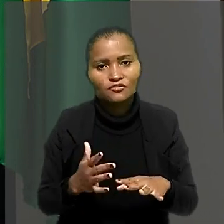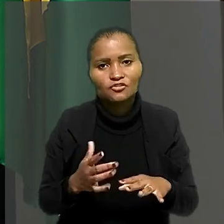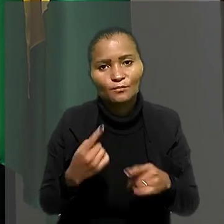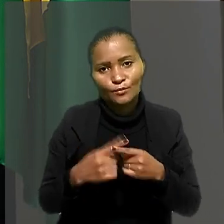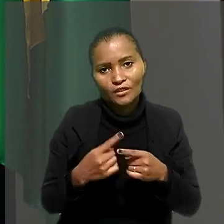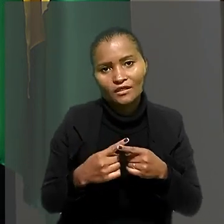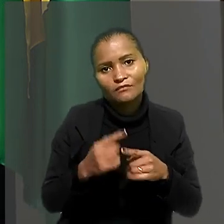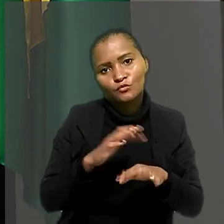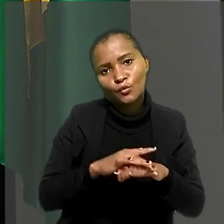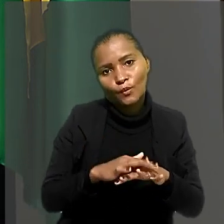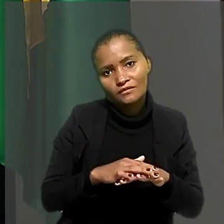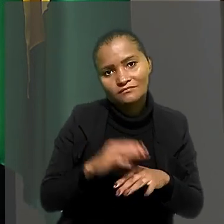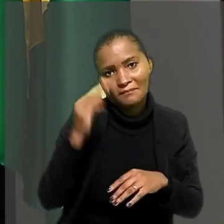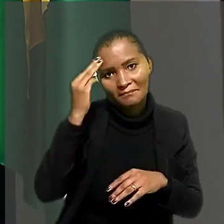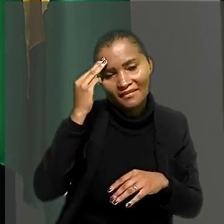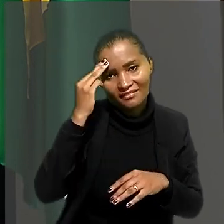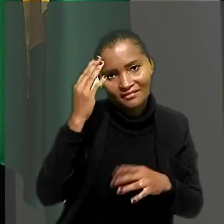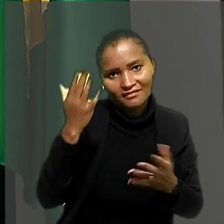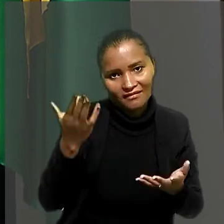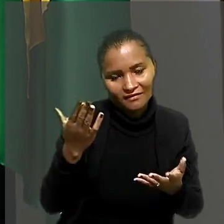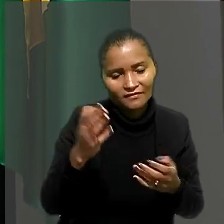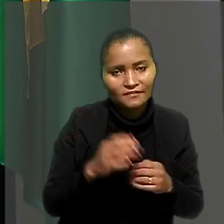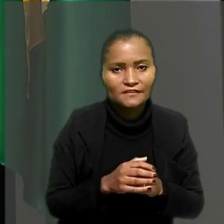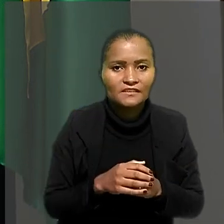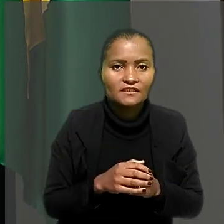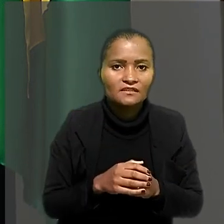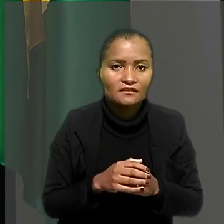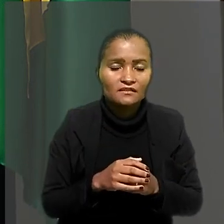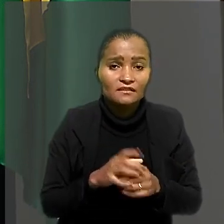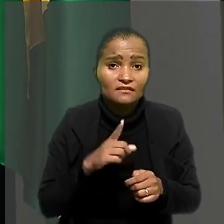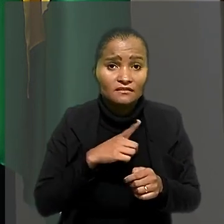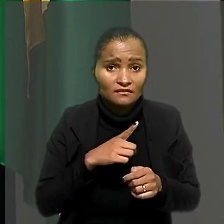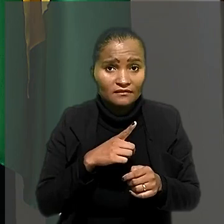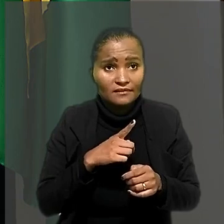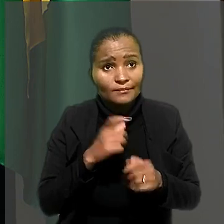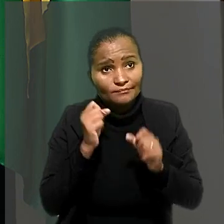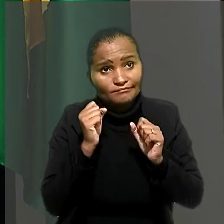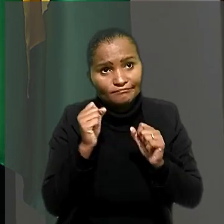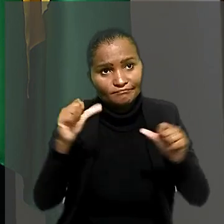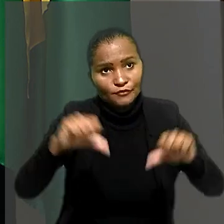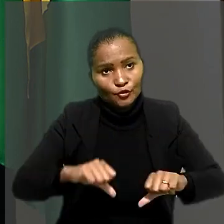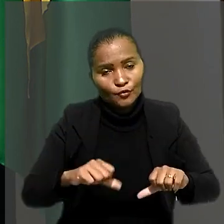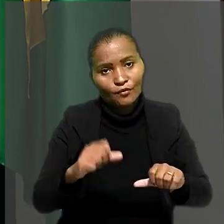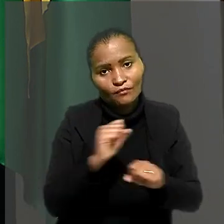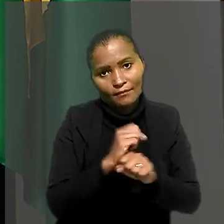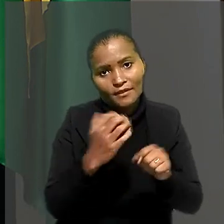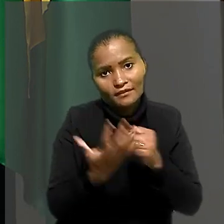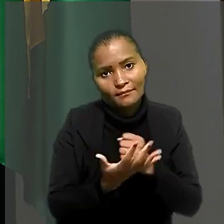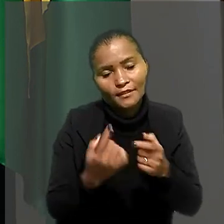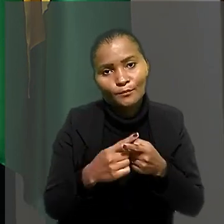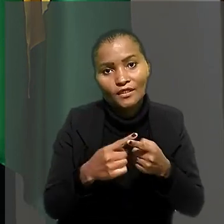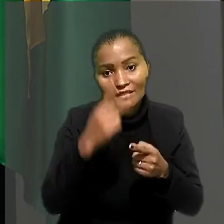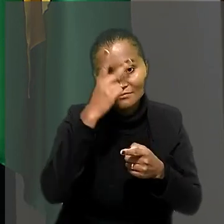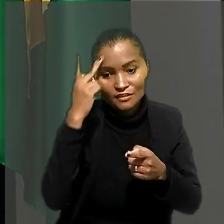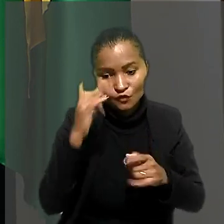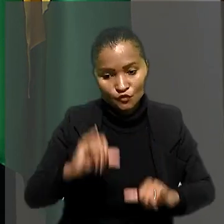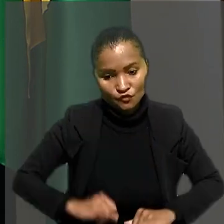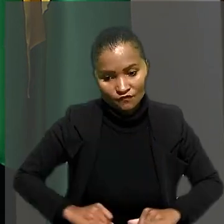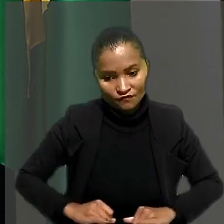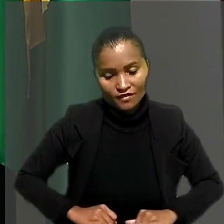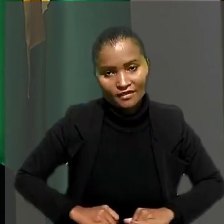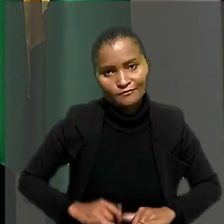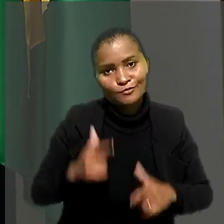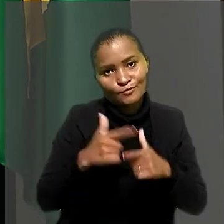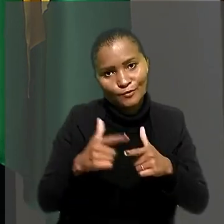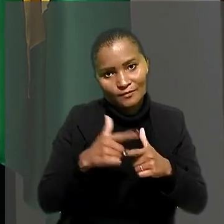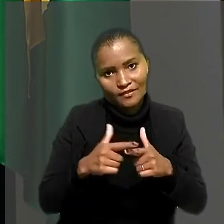mentais. O tema ganhou uma gravidade maior, evidentemente, com a pandemia em que as pessoas sofreram as consequências